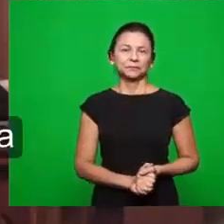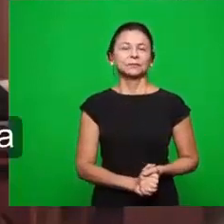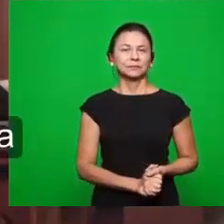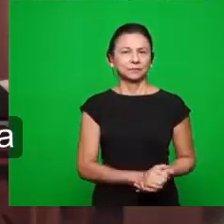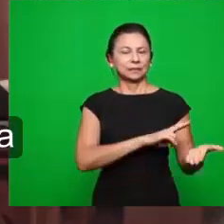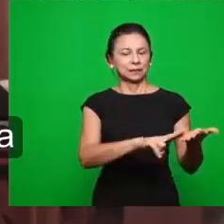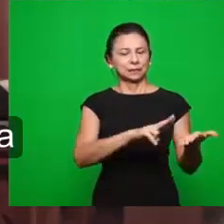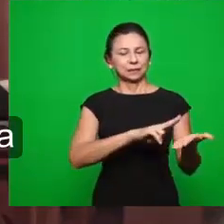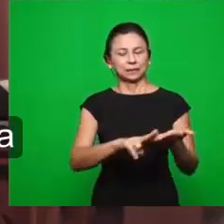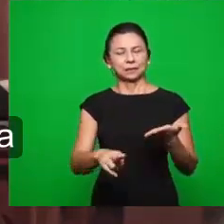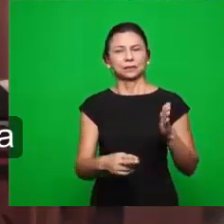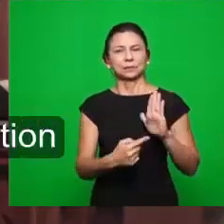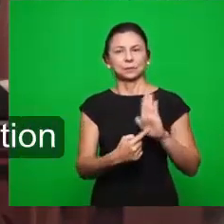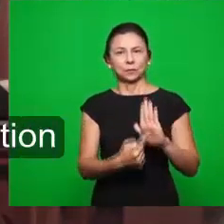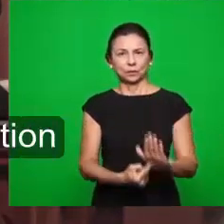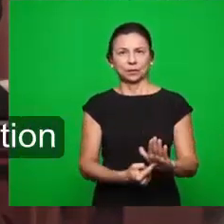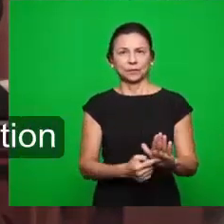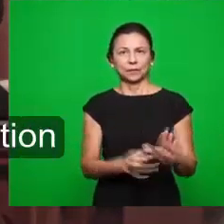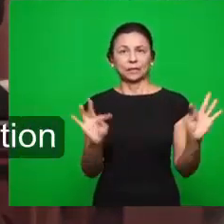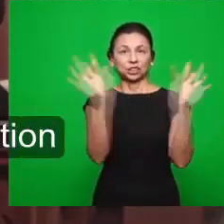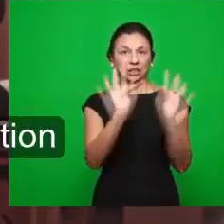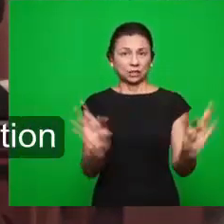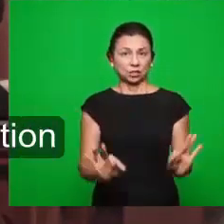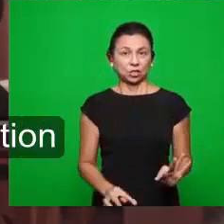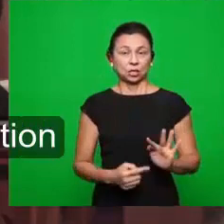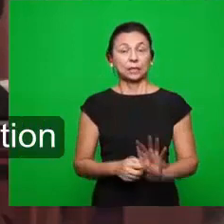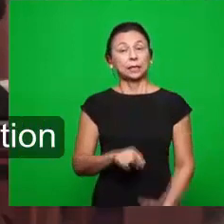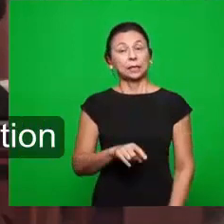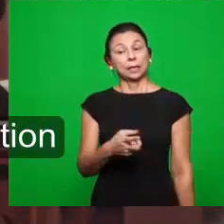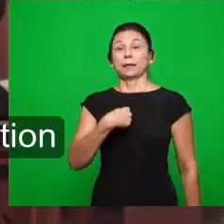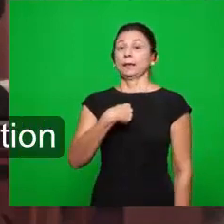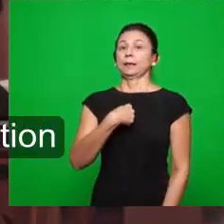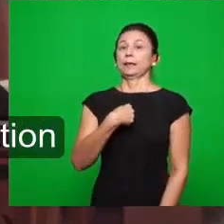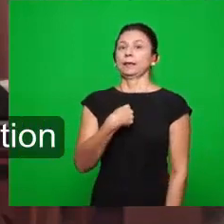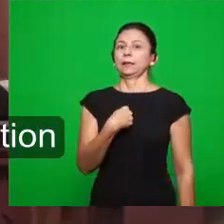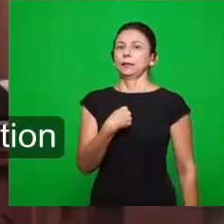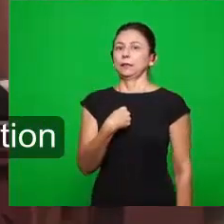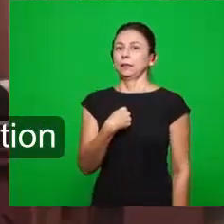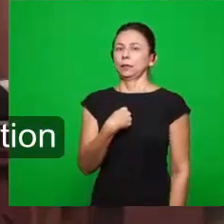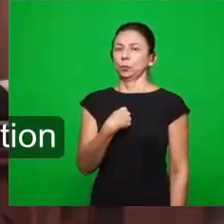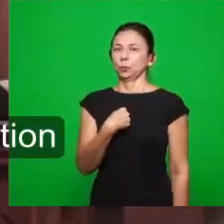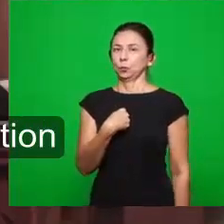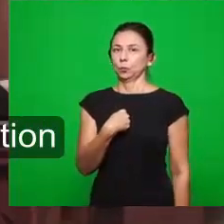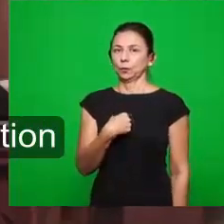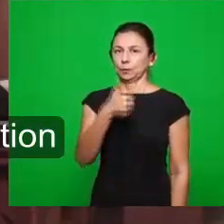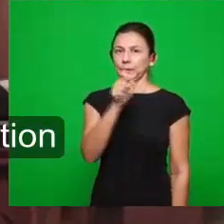conheço as tuas obras. Na carta de Teatira, diz assim, Iau e... Aí você tem a